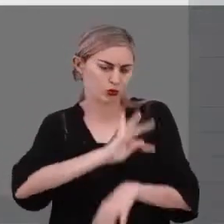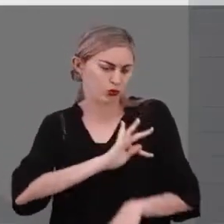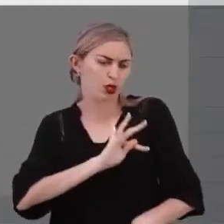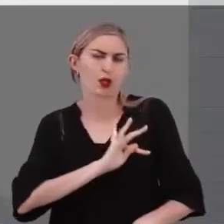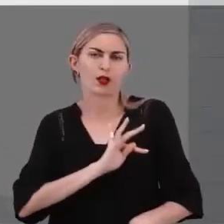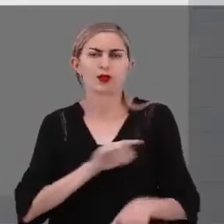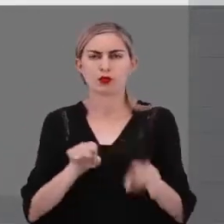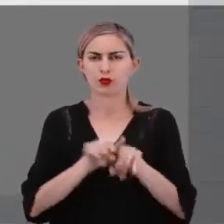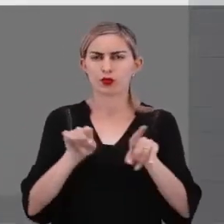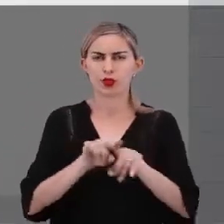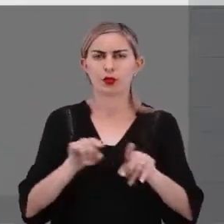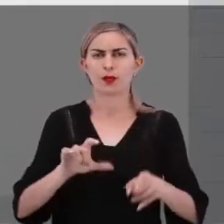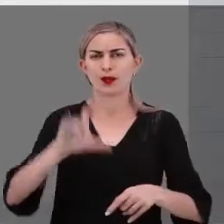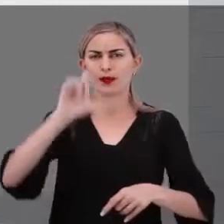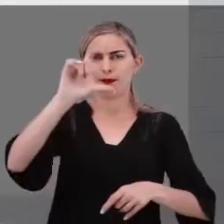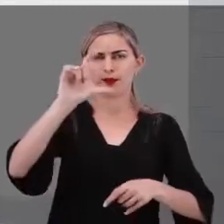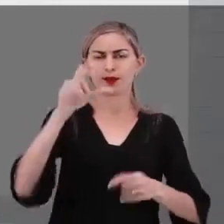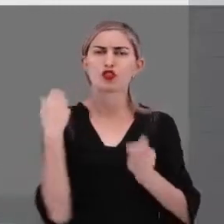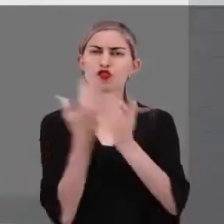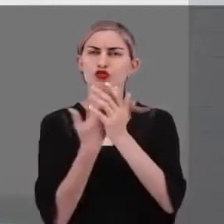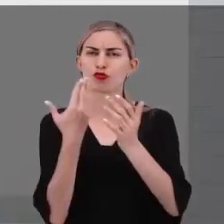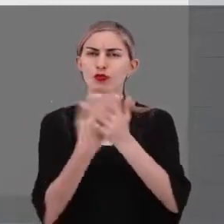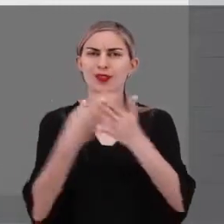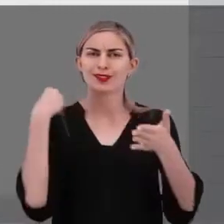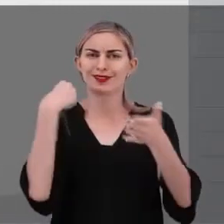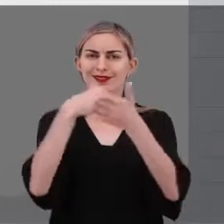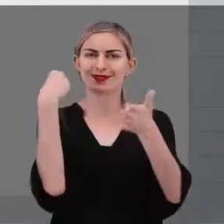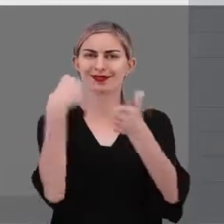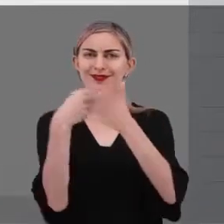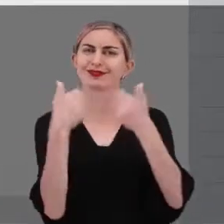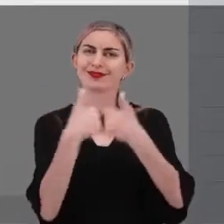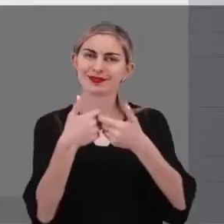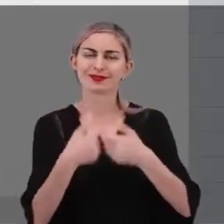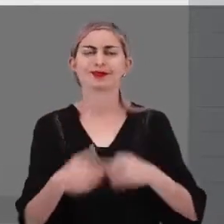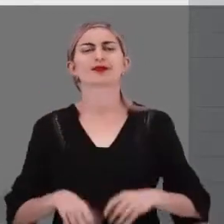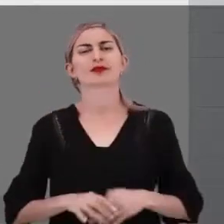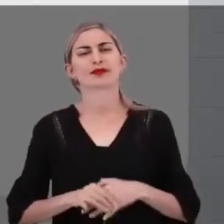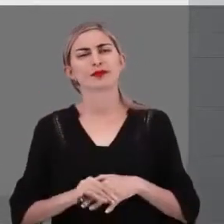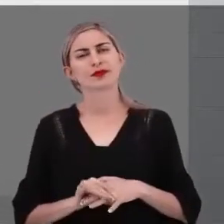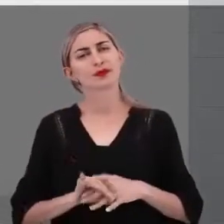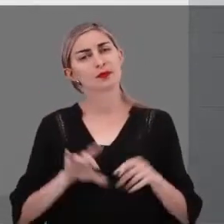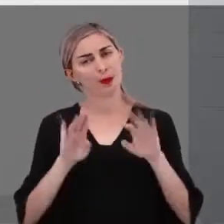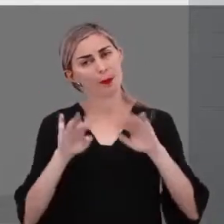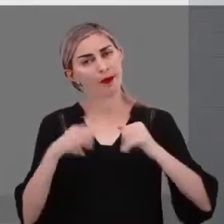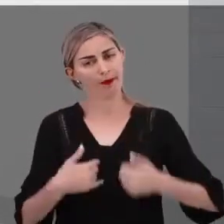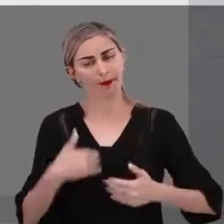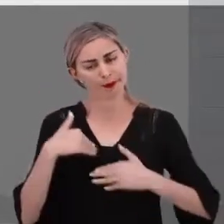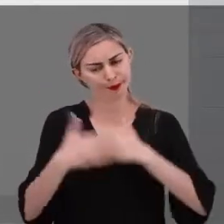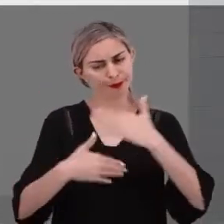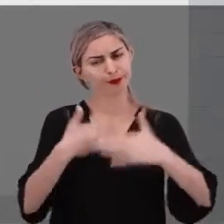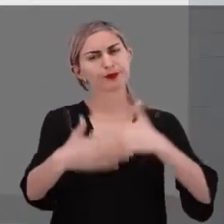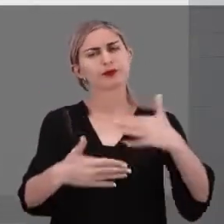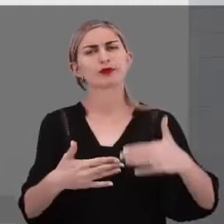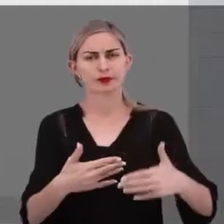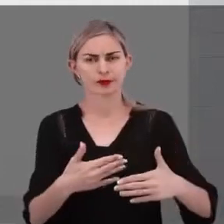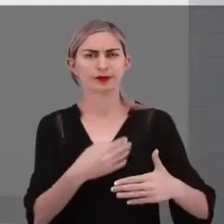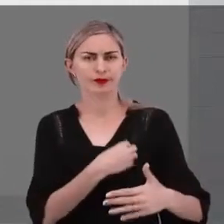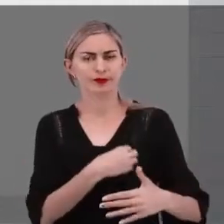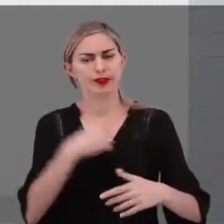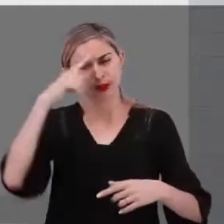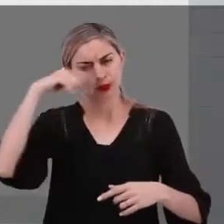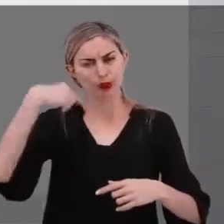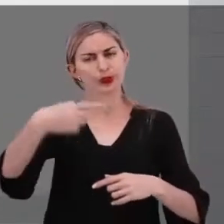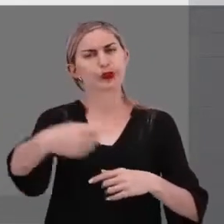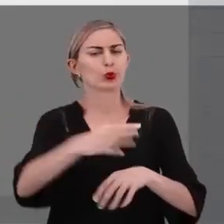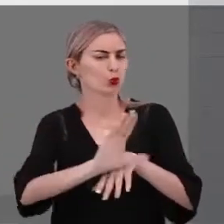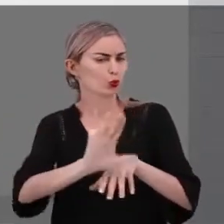a emissão de carteiras de estudantes para vocês. Bem, à medida que você for vivenciando o dia a dia do